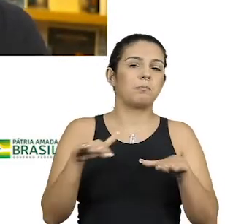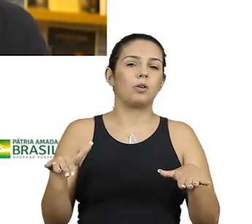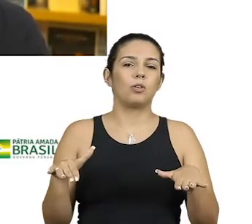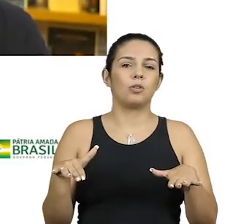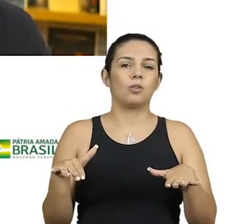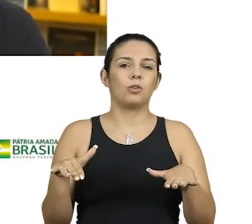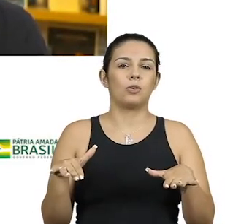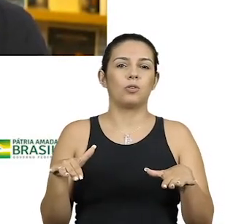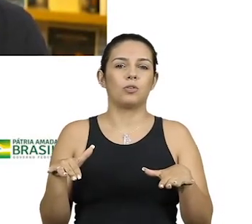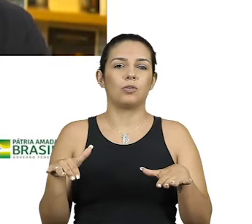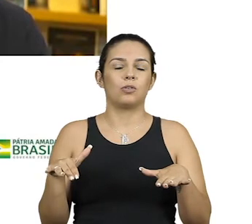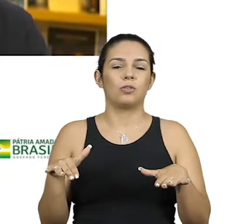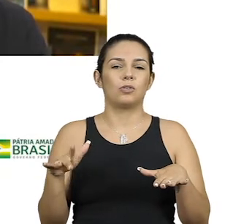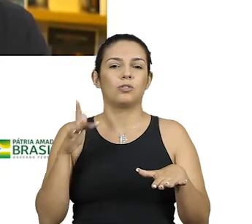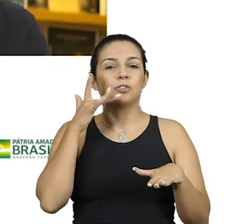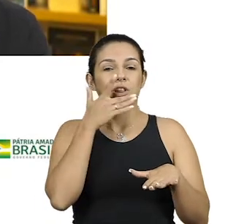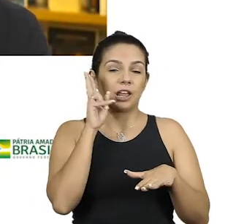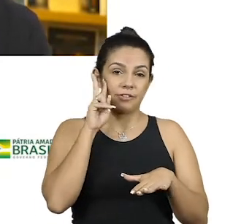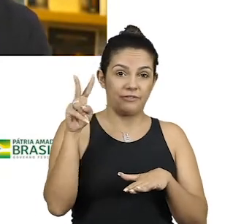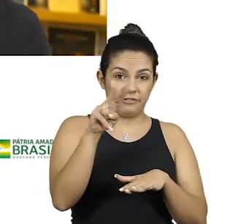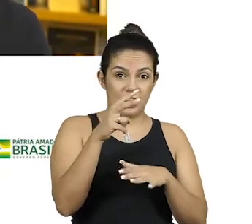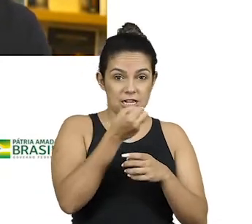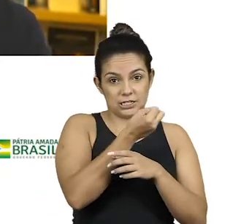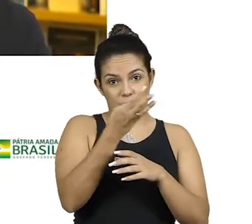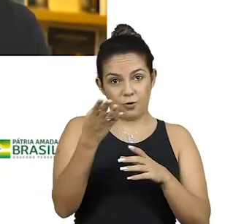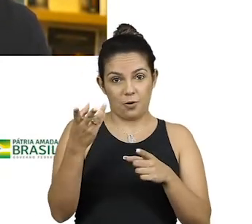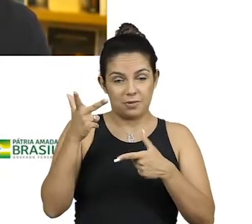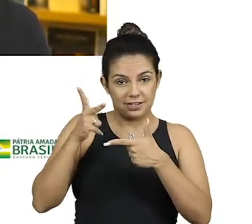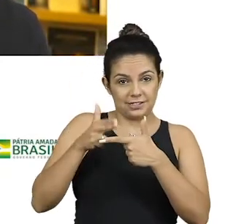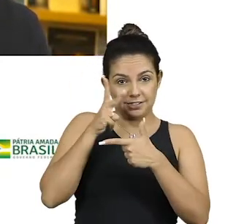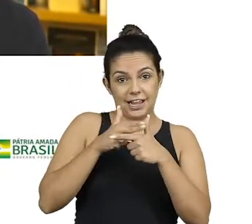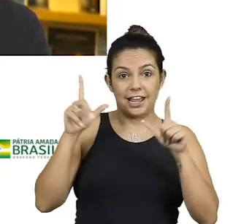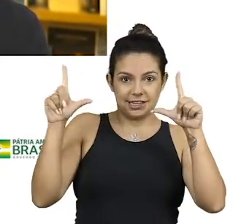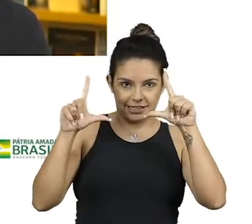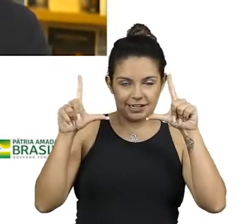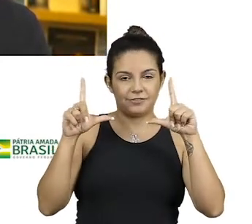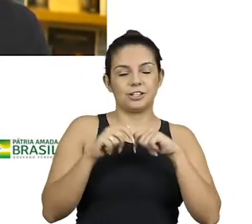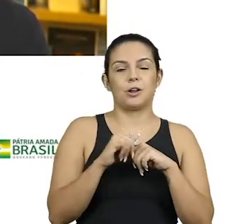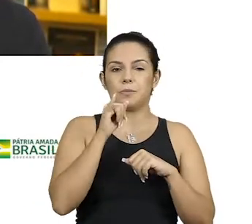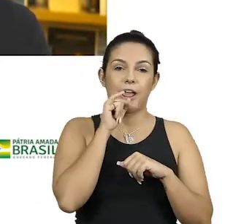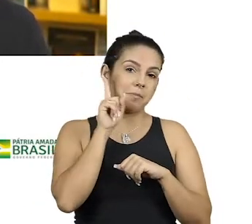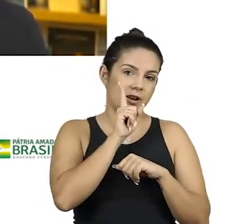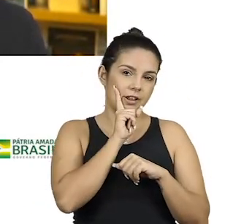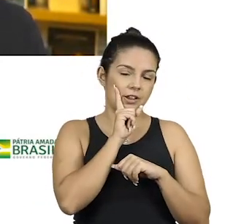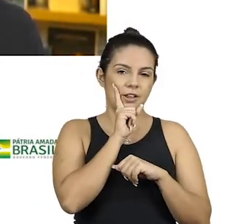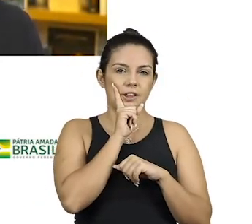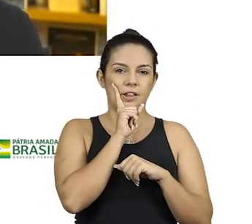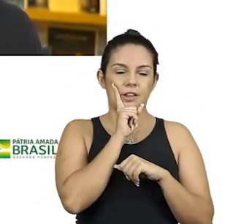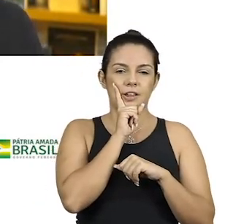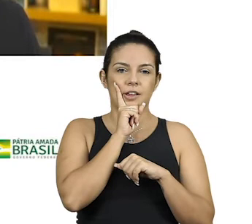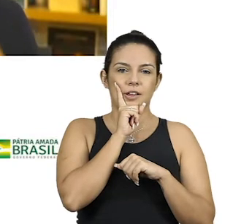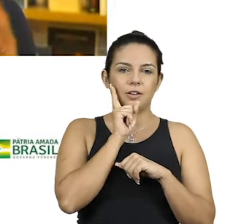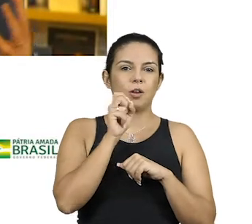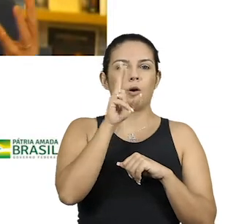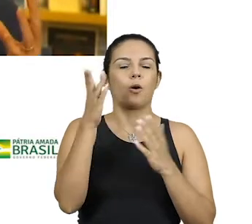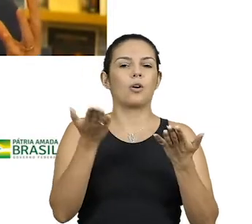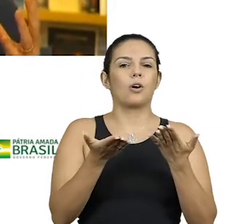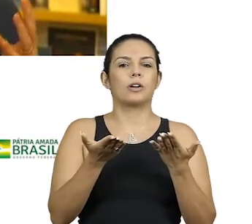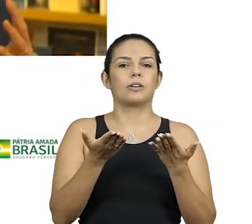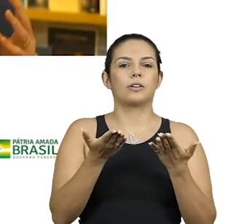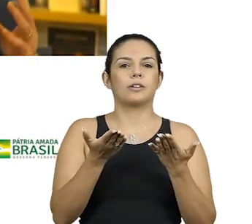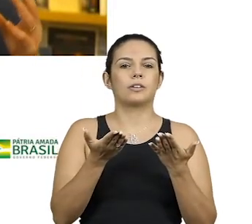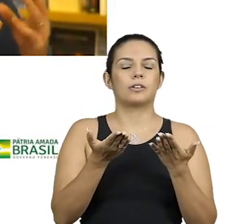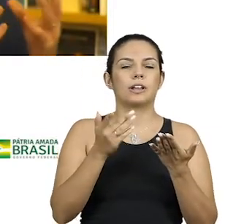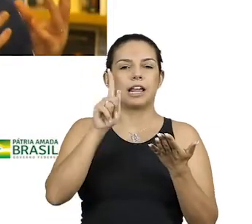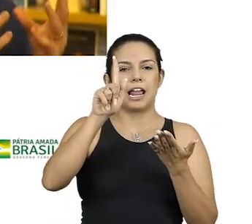séries da televisão americana, como Mad Men, ou agora o Gambito da Rarrinha, você vê aquele